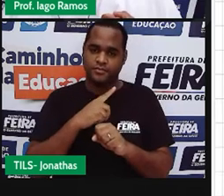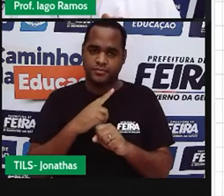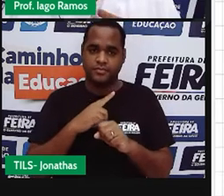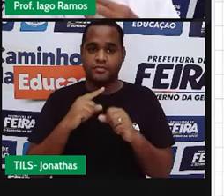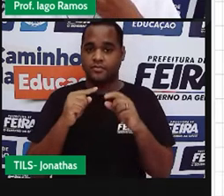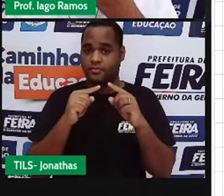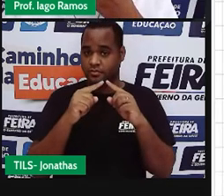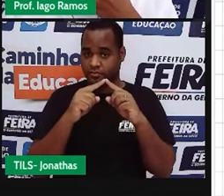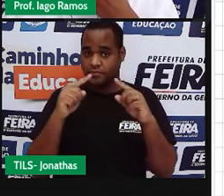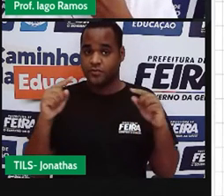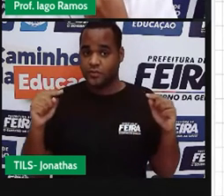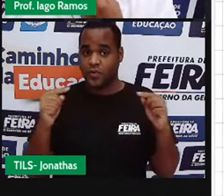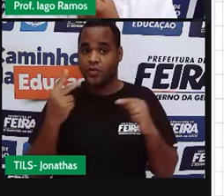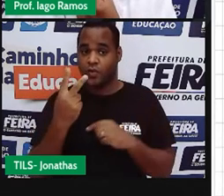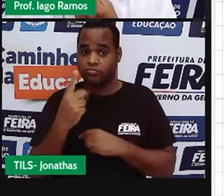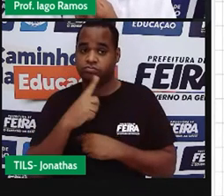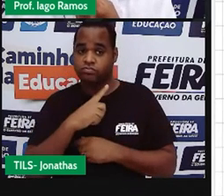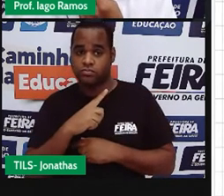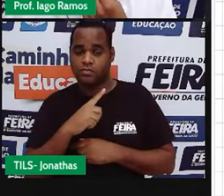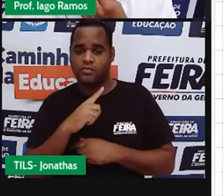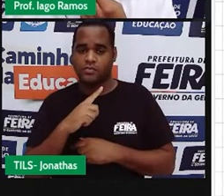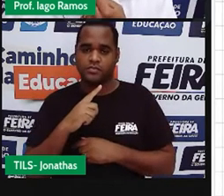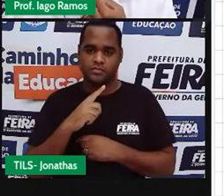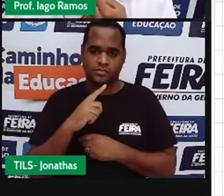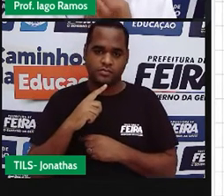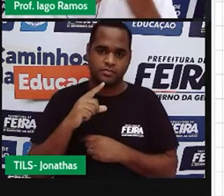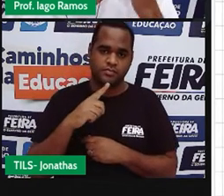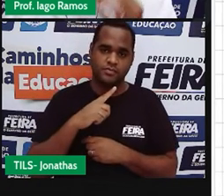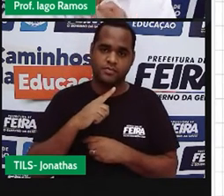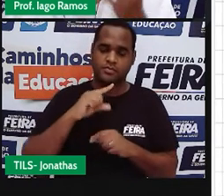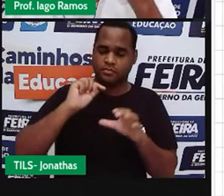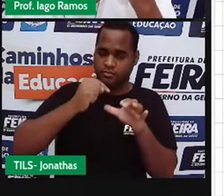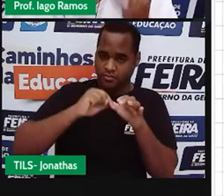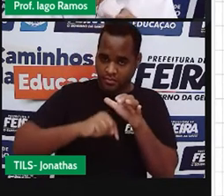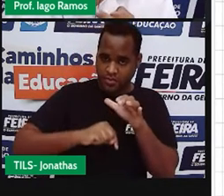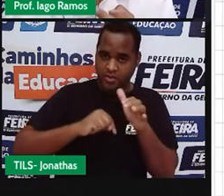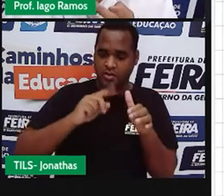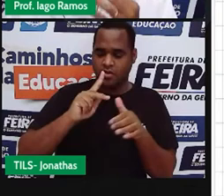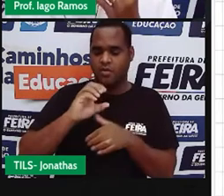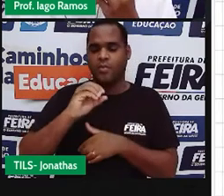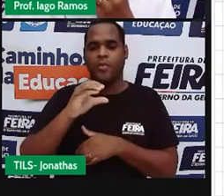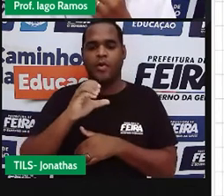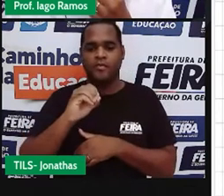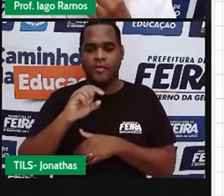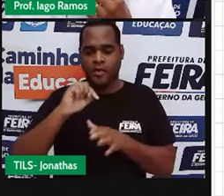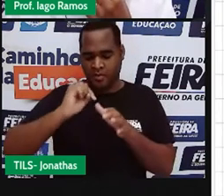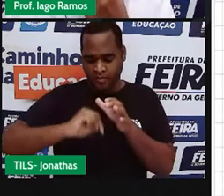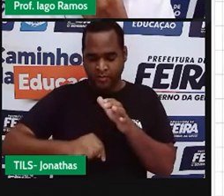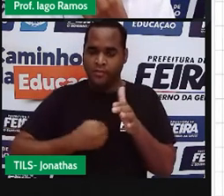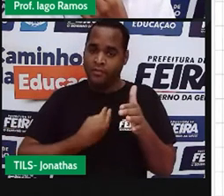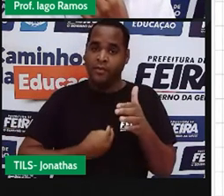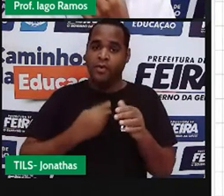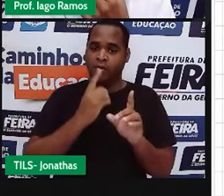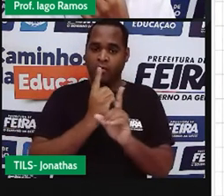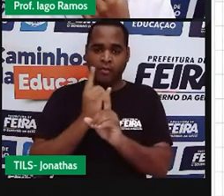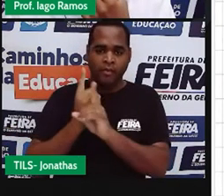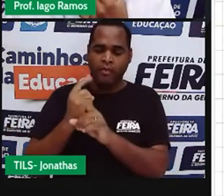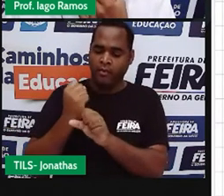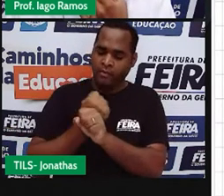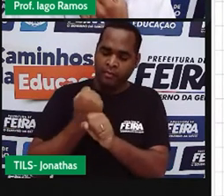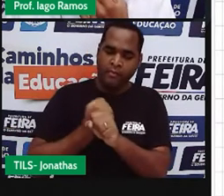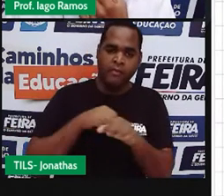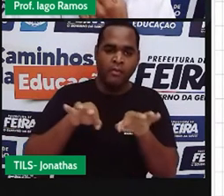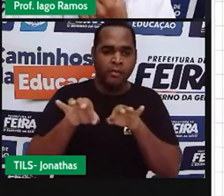Já existem duas formas. Duas formas de construir o poço. Duas formas.